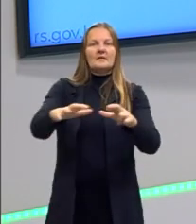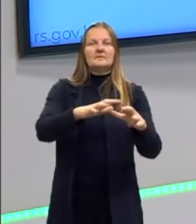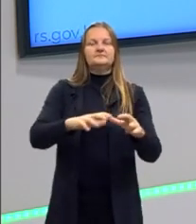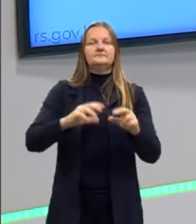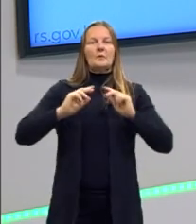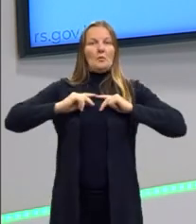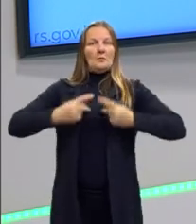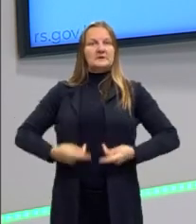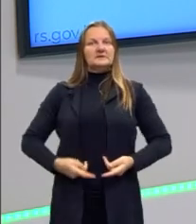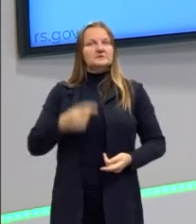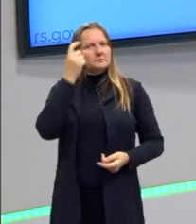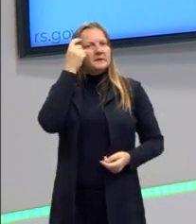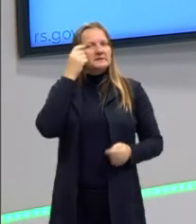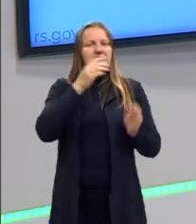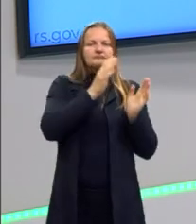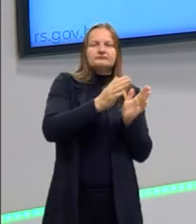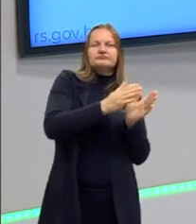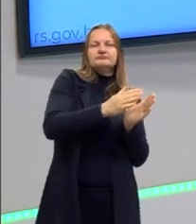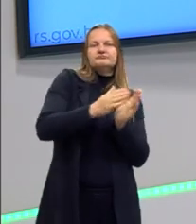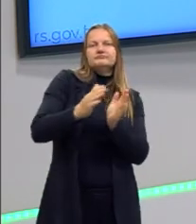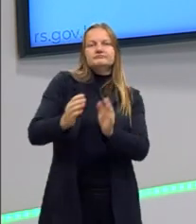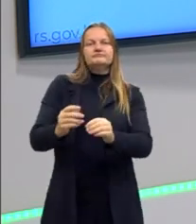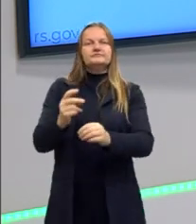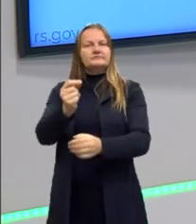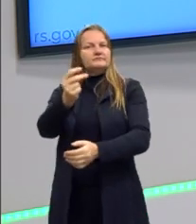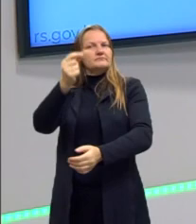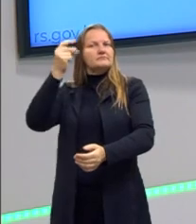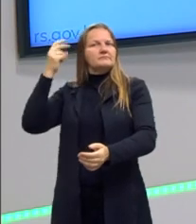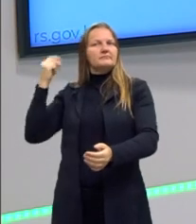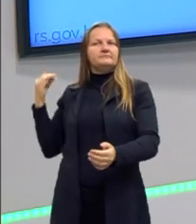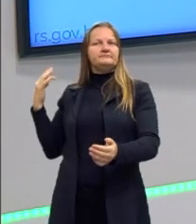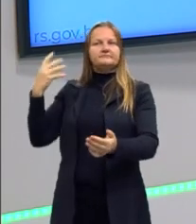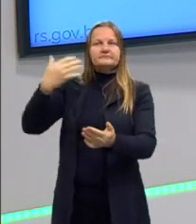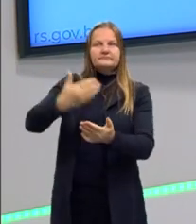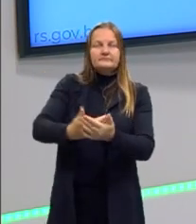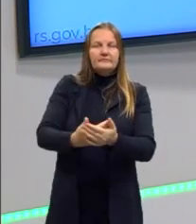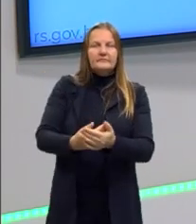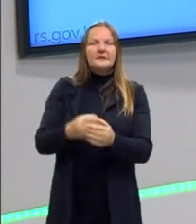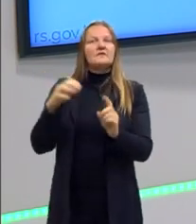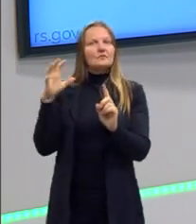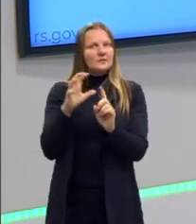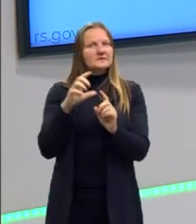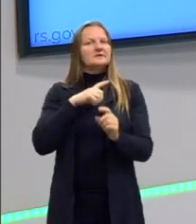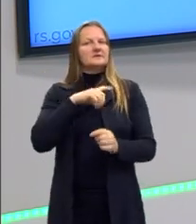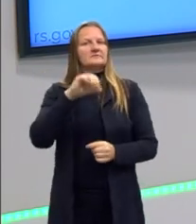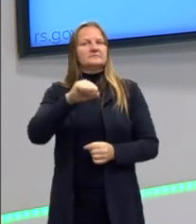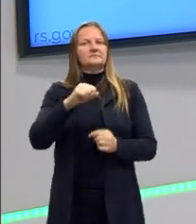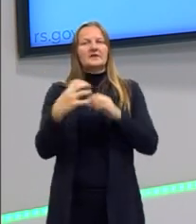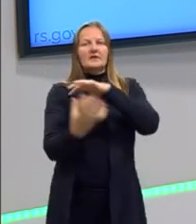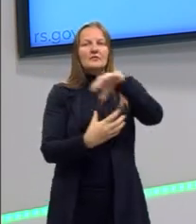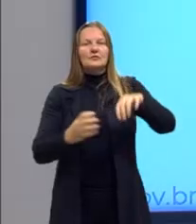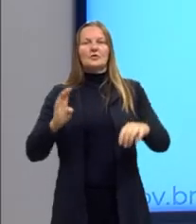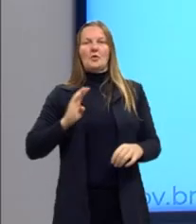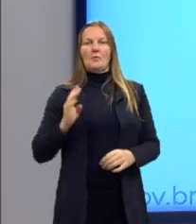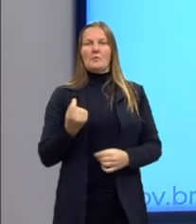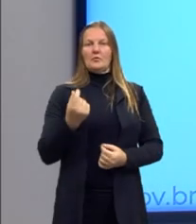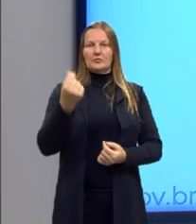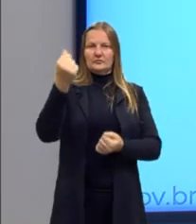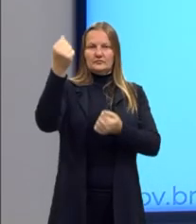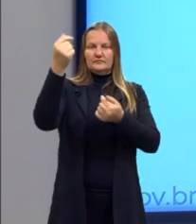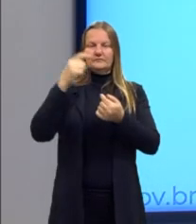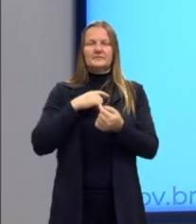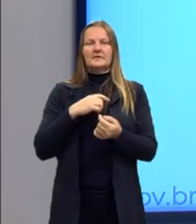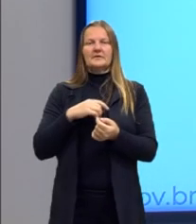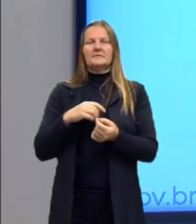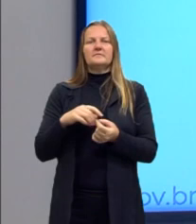humanidade pensa em um determinado período, ele vai interferir em praticamente todas as áreas do conhecimento. Então aqui tem as revoluções burguesas, que estão tirando o